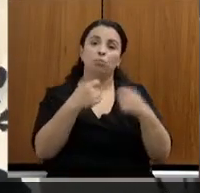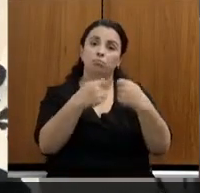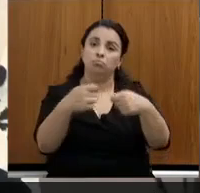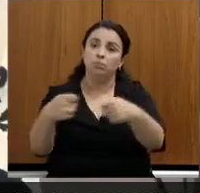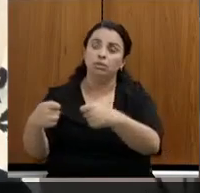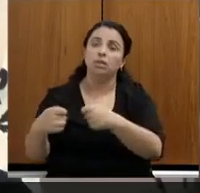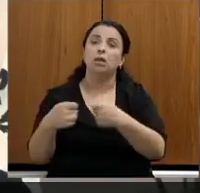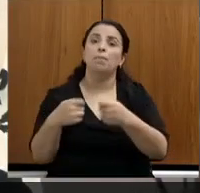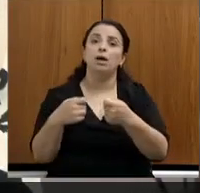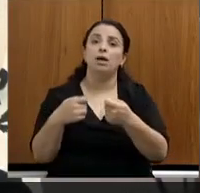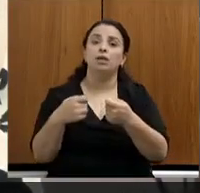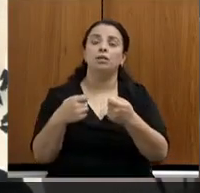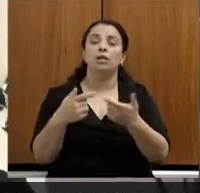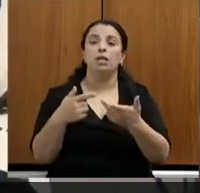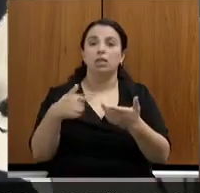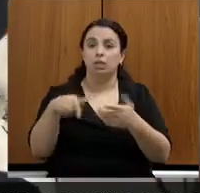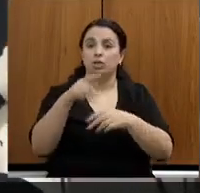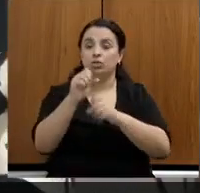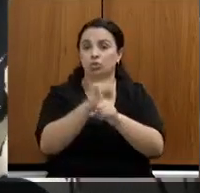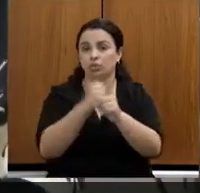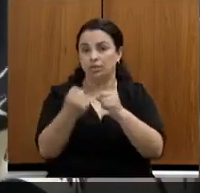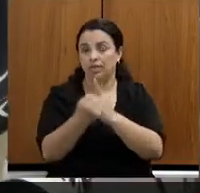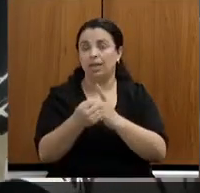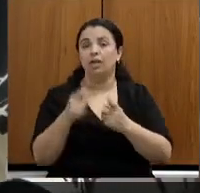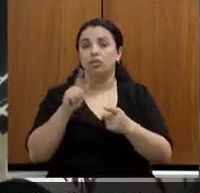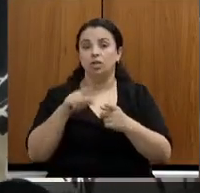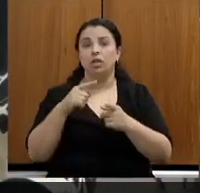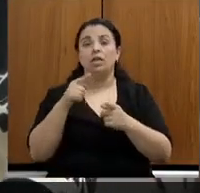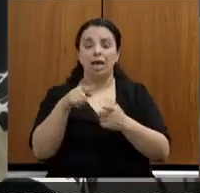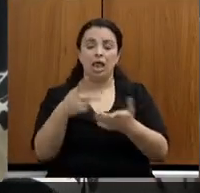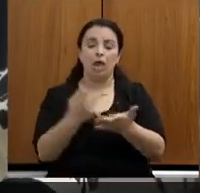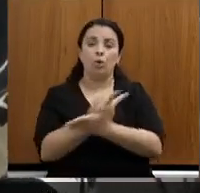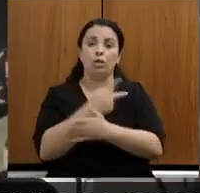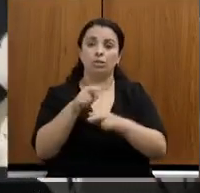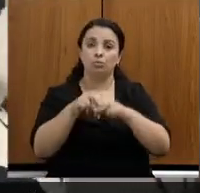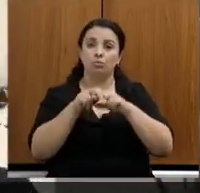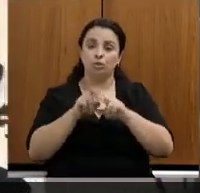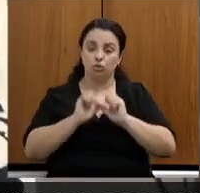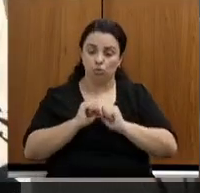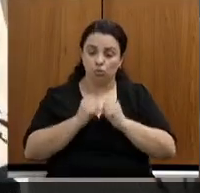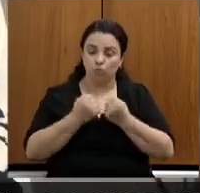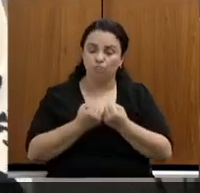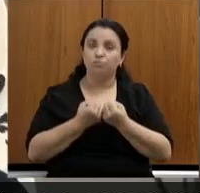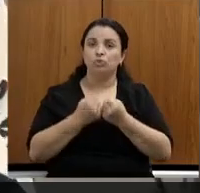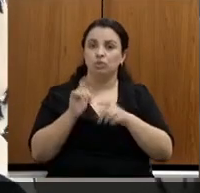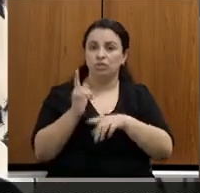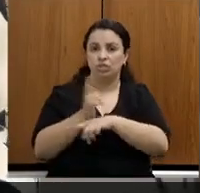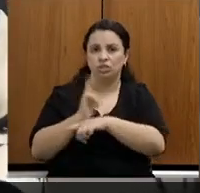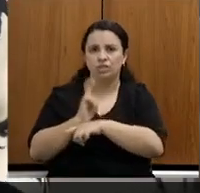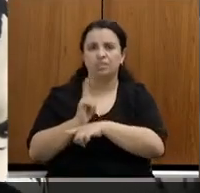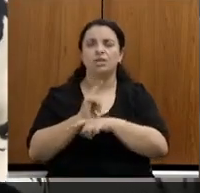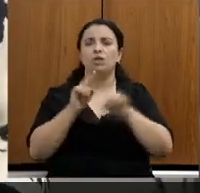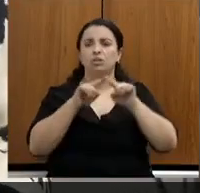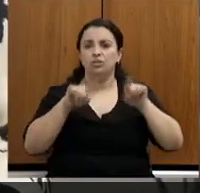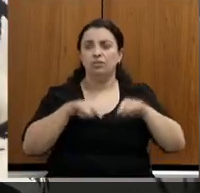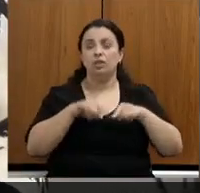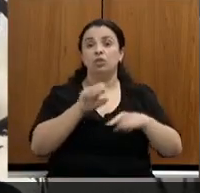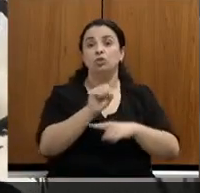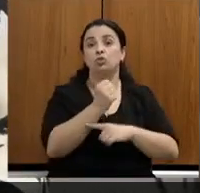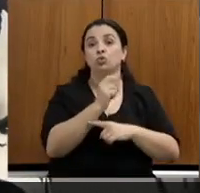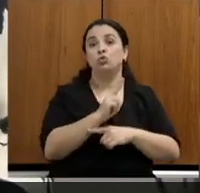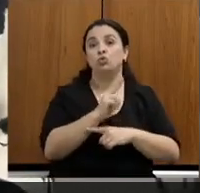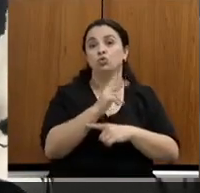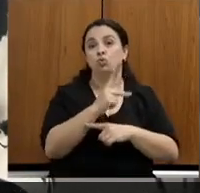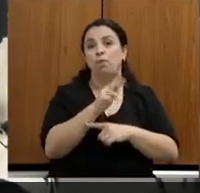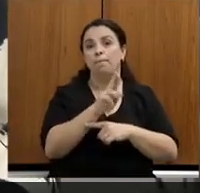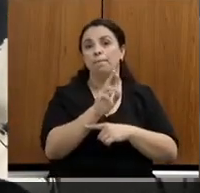e se dá por um esforço grande, um trabalho de gestão com os nossos servidores da Supran, Superintendência Regionais de Meio